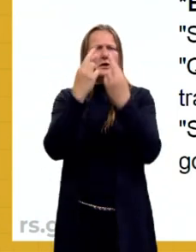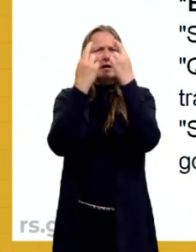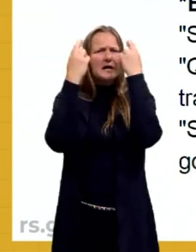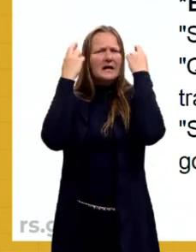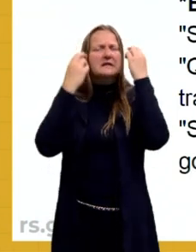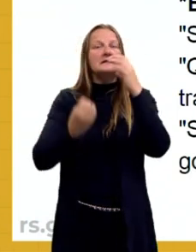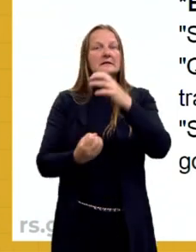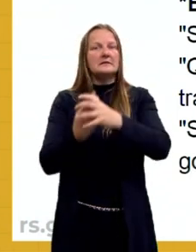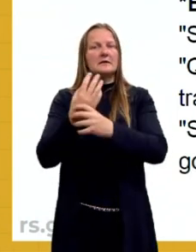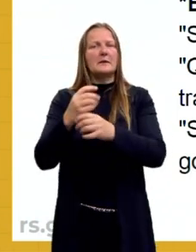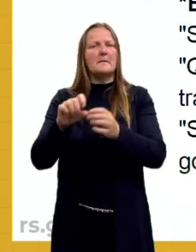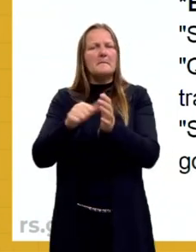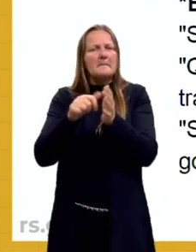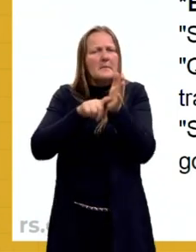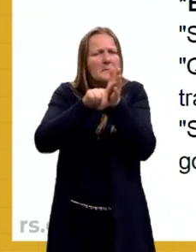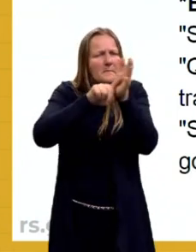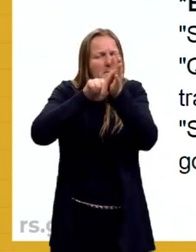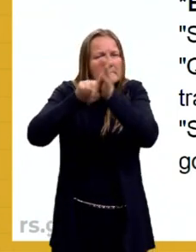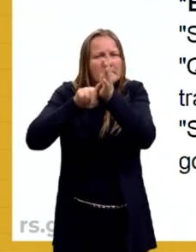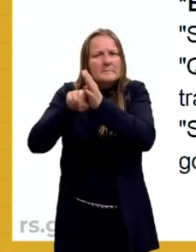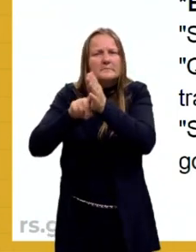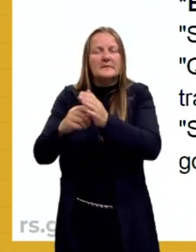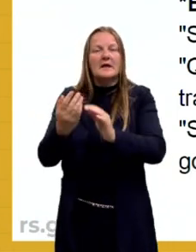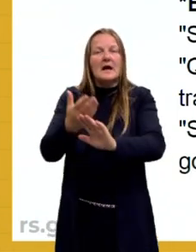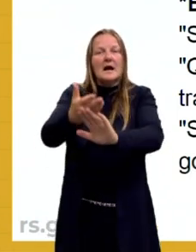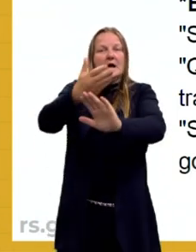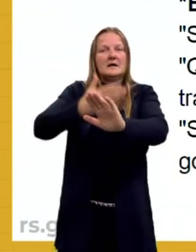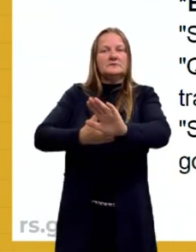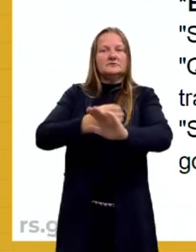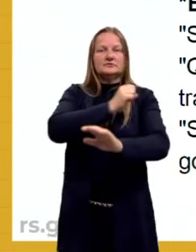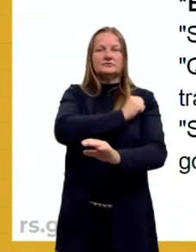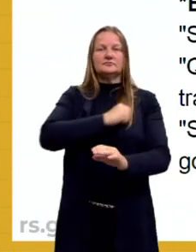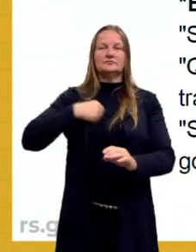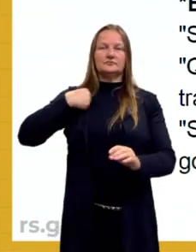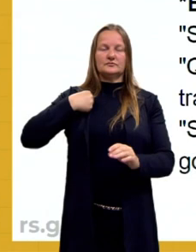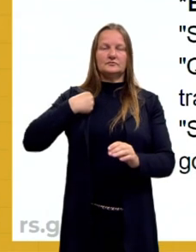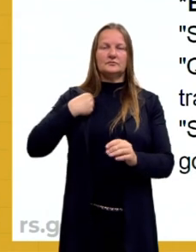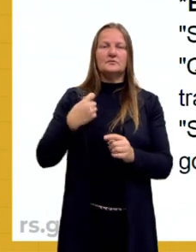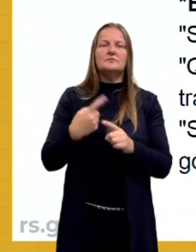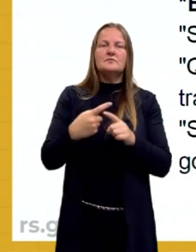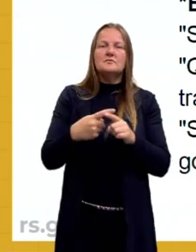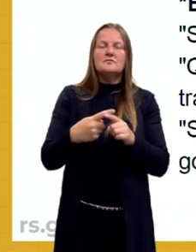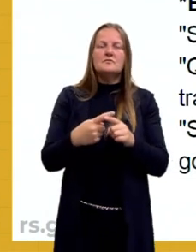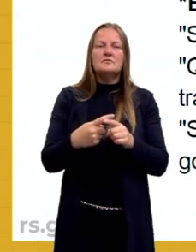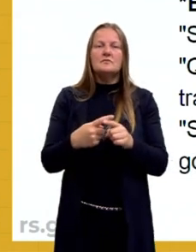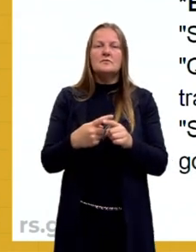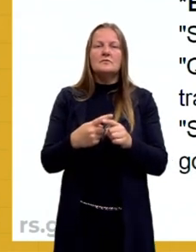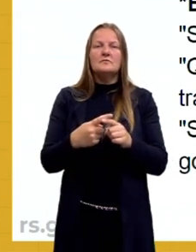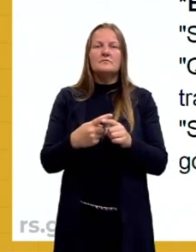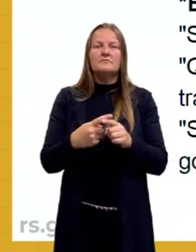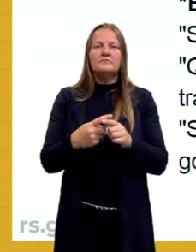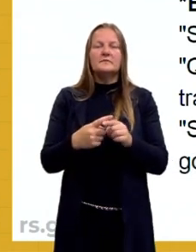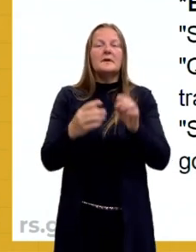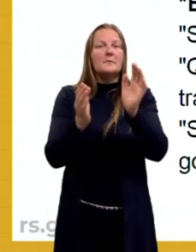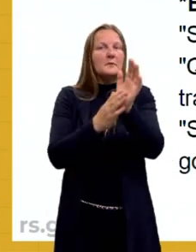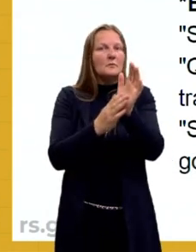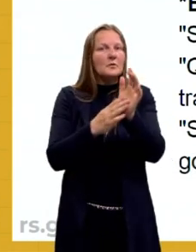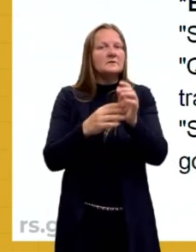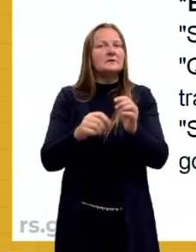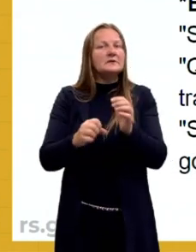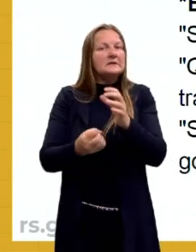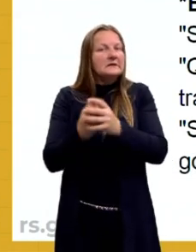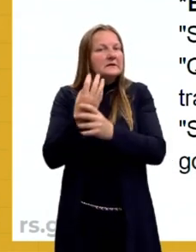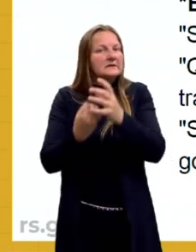camaradas que viveram ali um pouquinho antes dos Sócrates, que a proposta deles era,